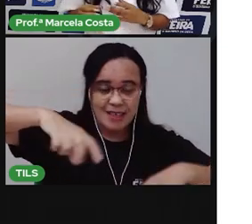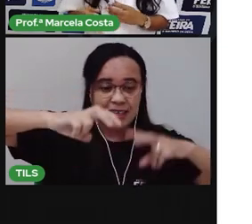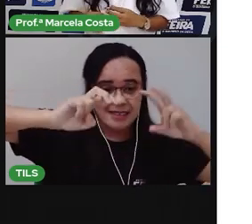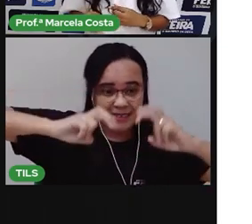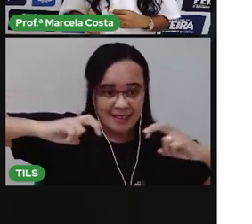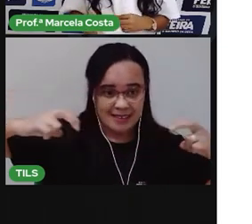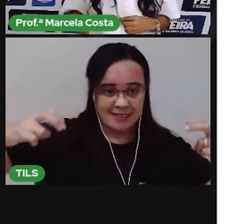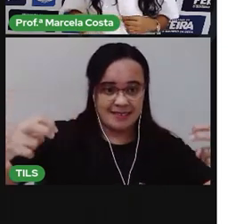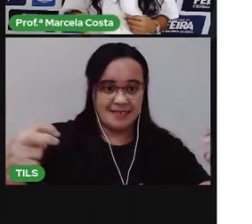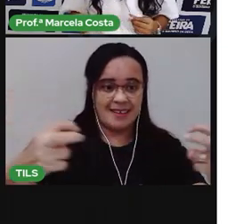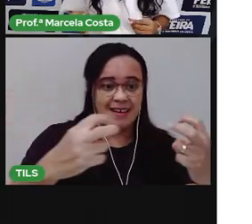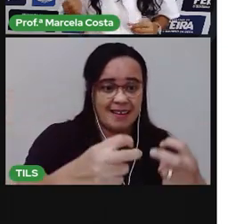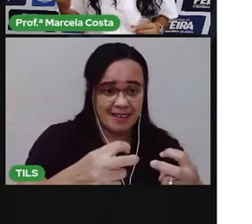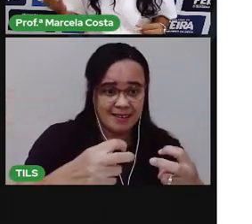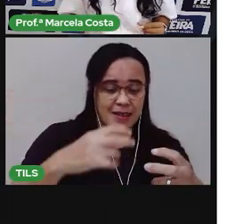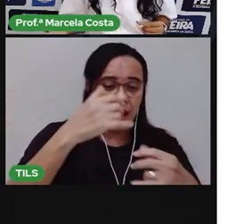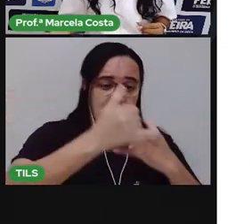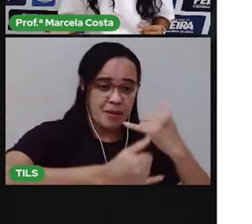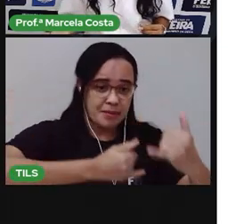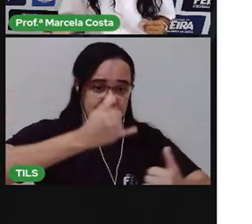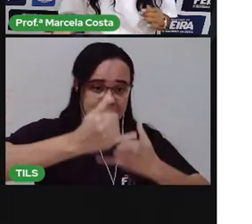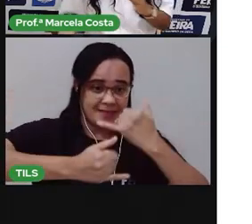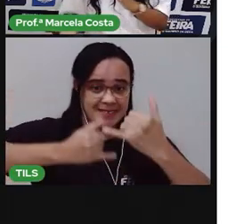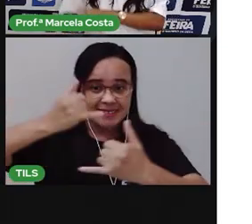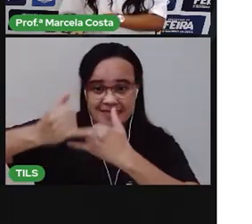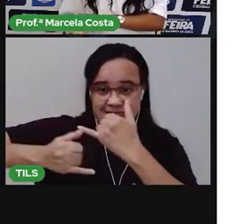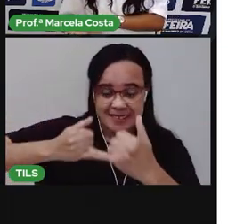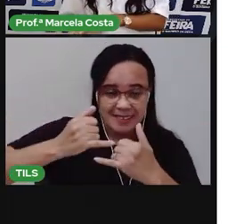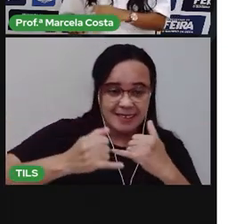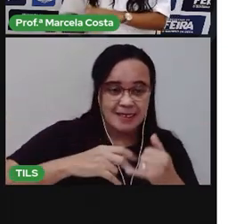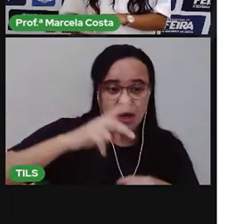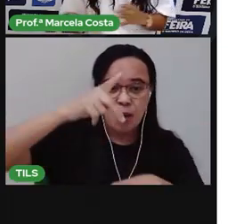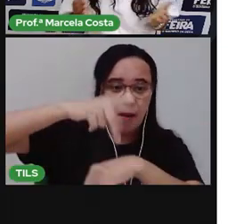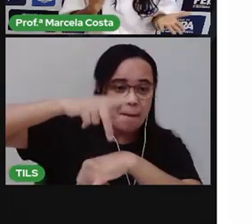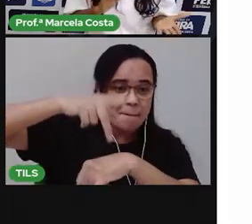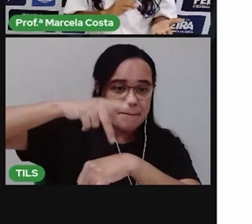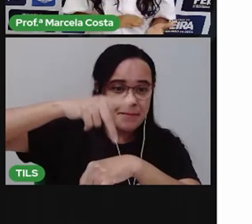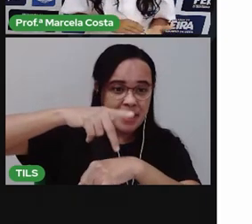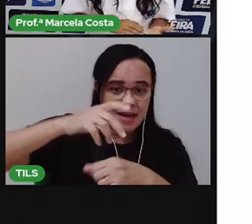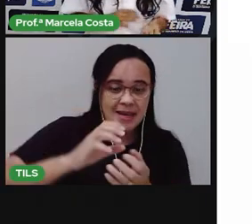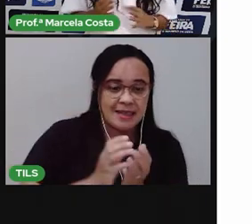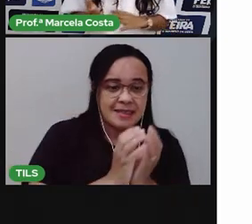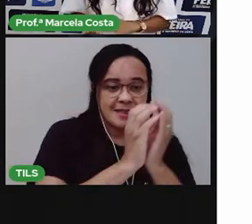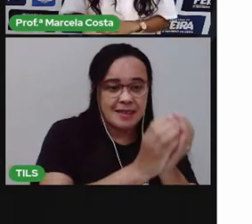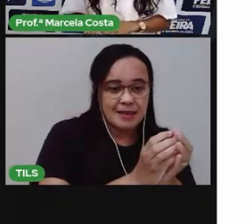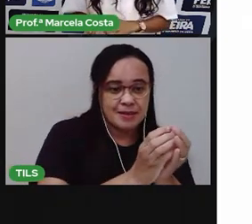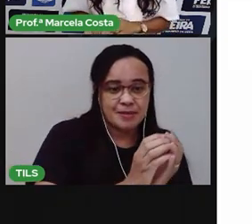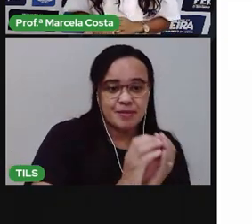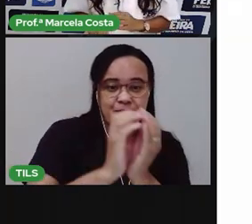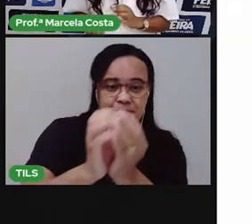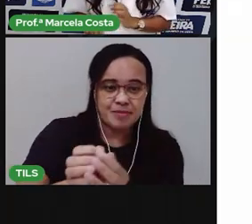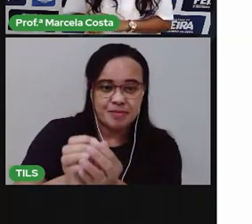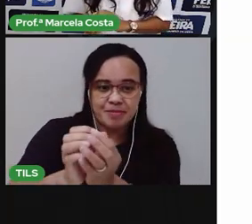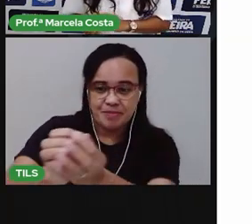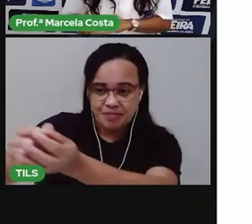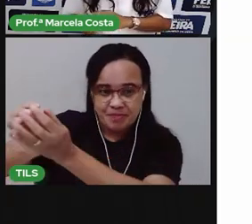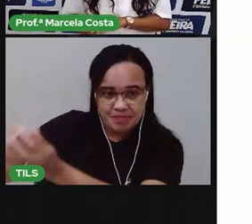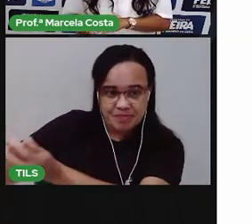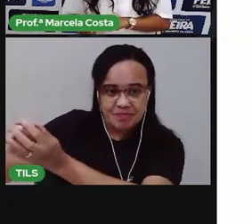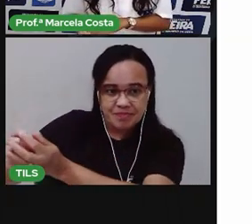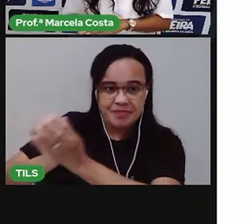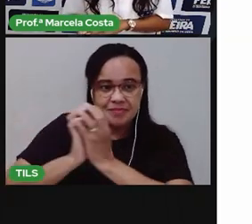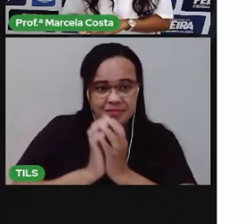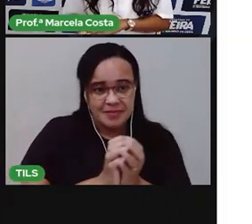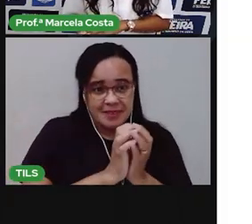né? E aí, com uma pedrinha nas mãos, que vai passando de um coleguinha para outro, vai cantando aquela